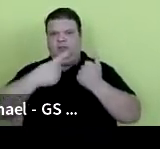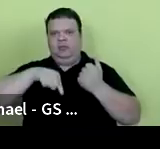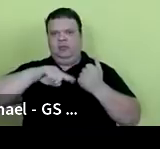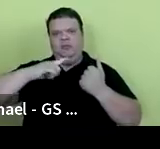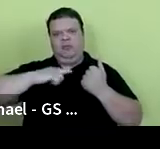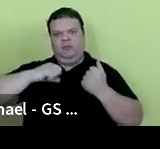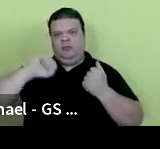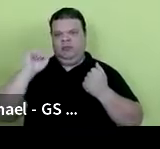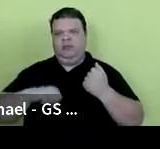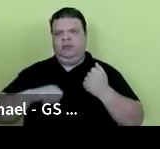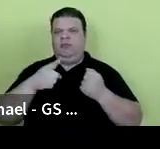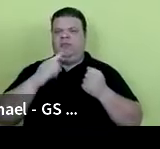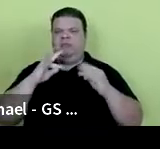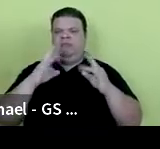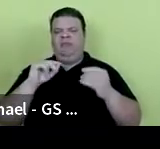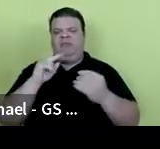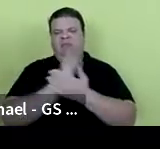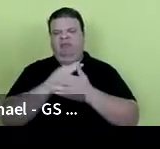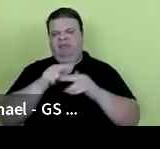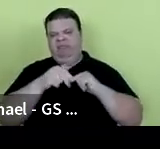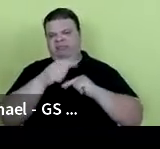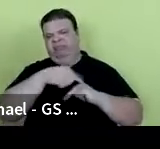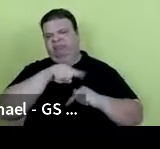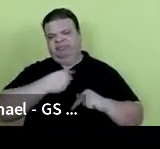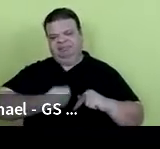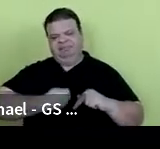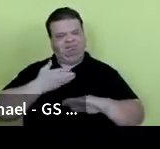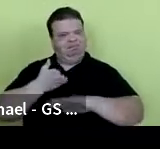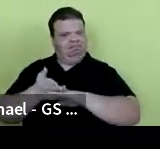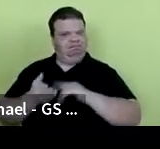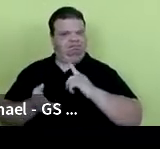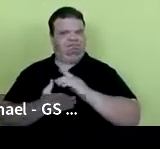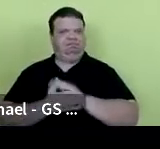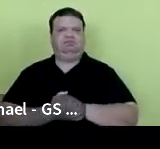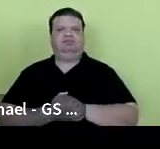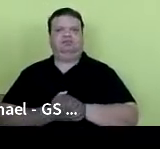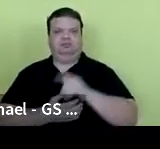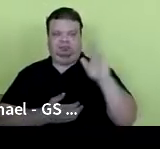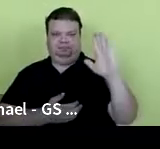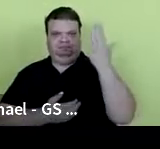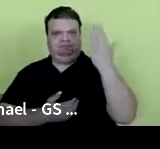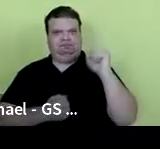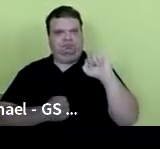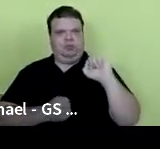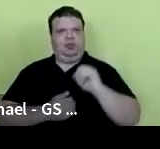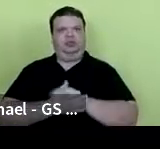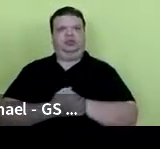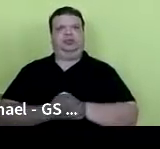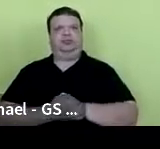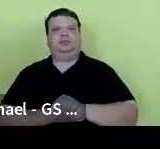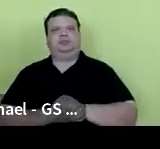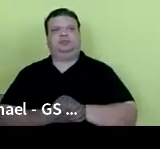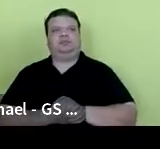e que tudo acontece porque elas estão presentes. Pode passar, por favor, o próximo.